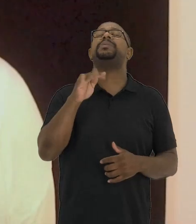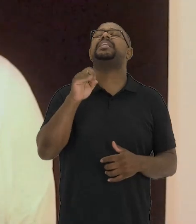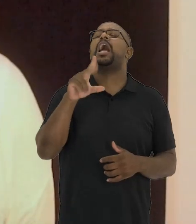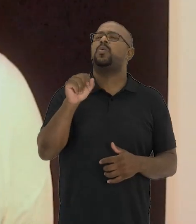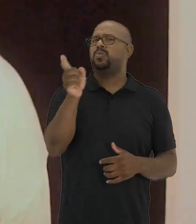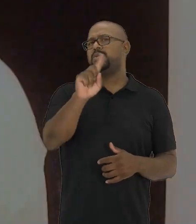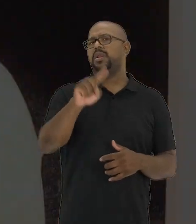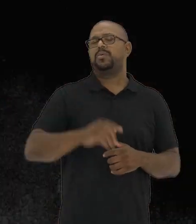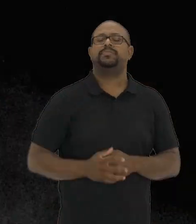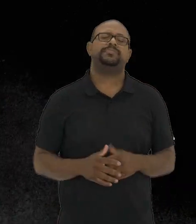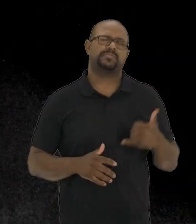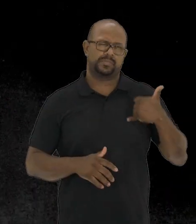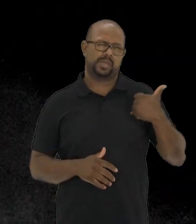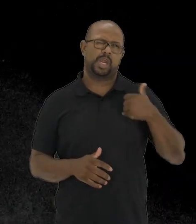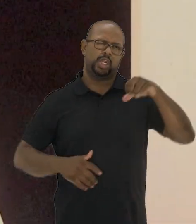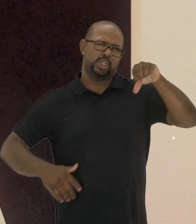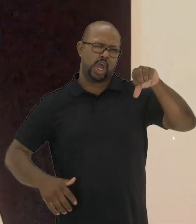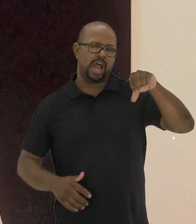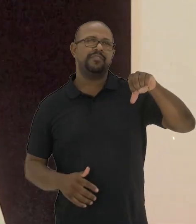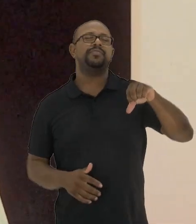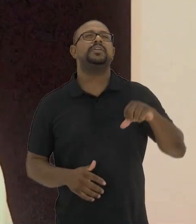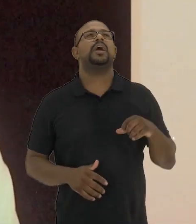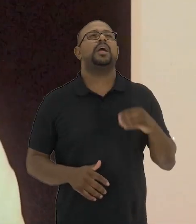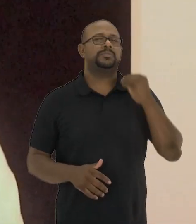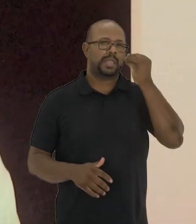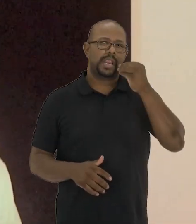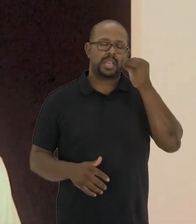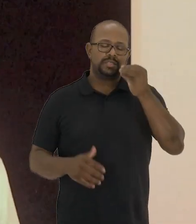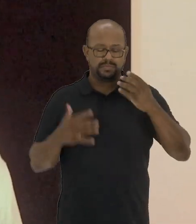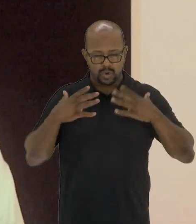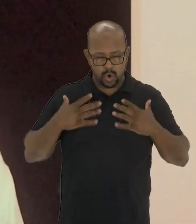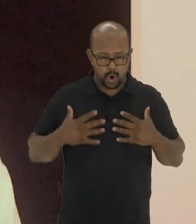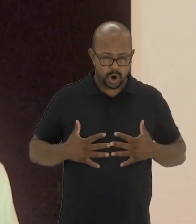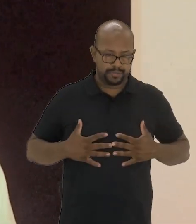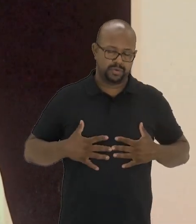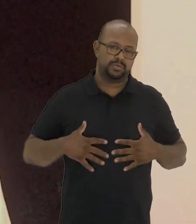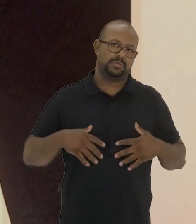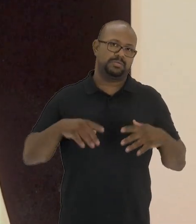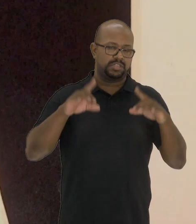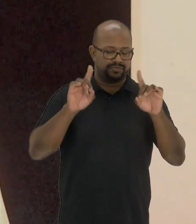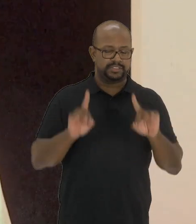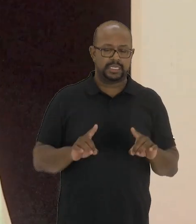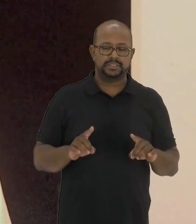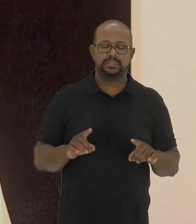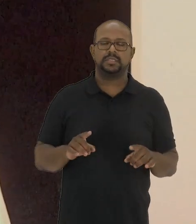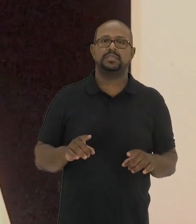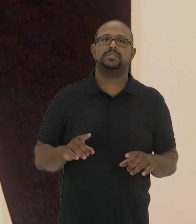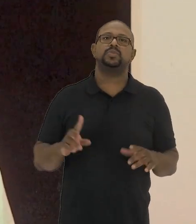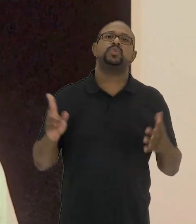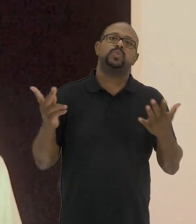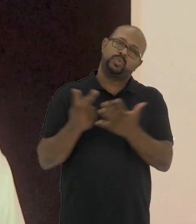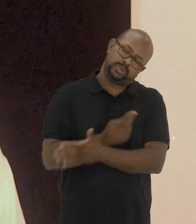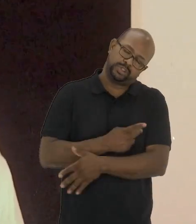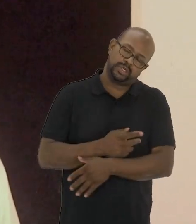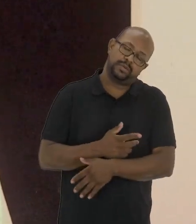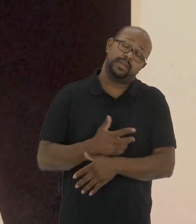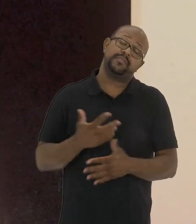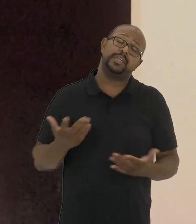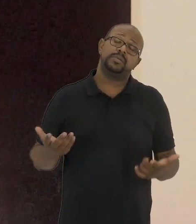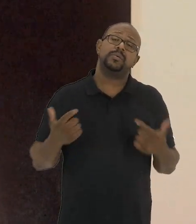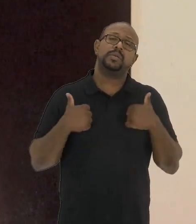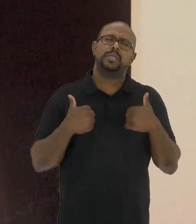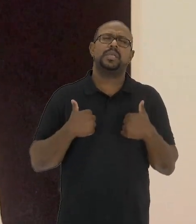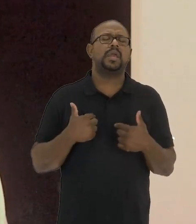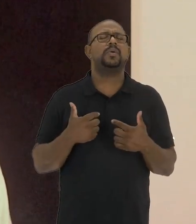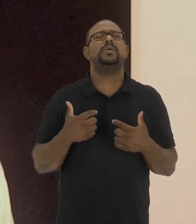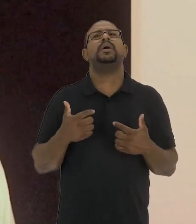espetacularidade. Aos nove anos de idade, a experiência de tornar-me um corpo com deficiência surgiu